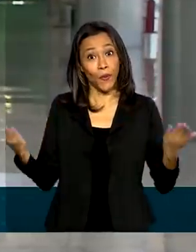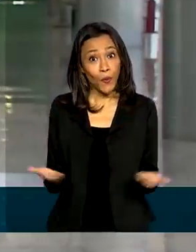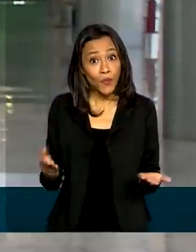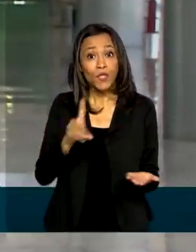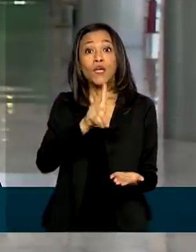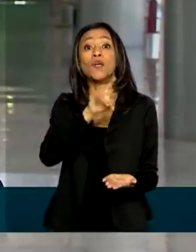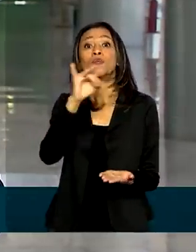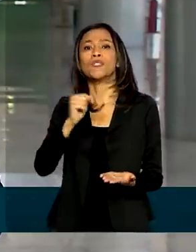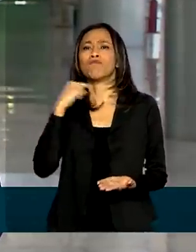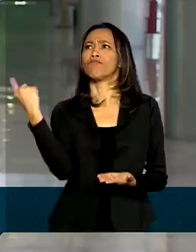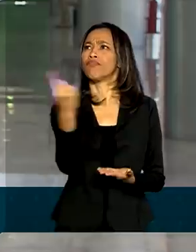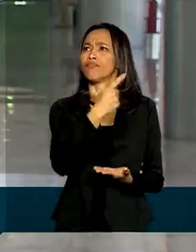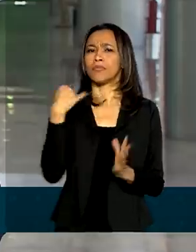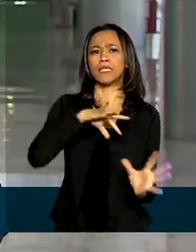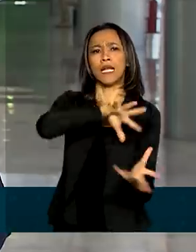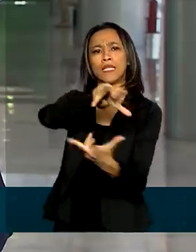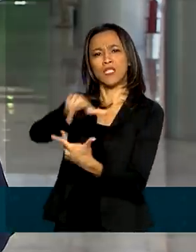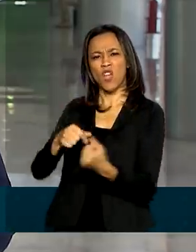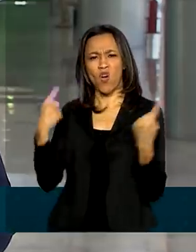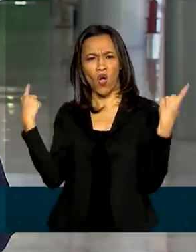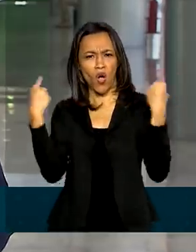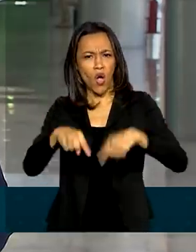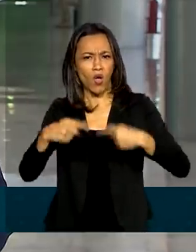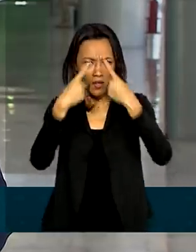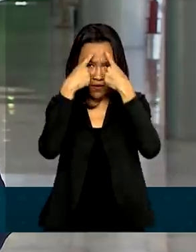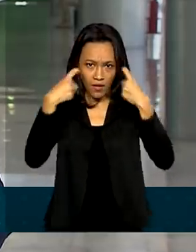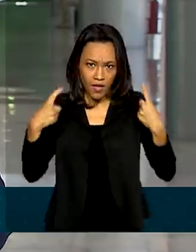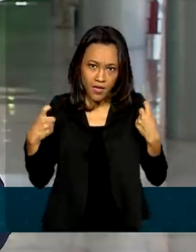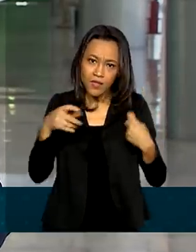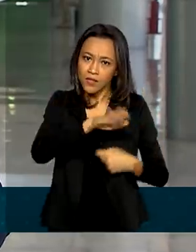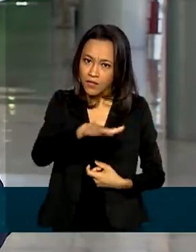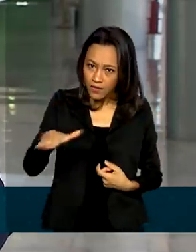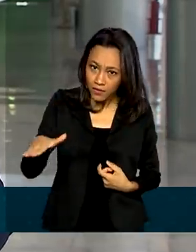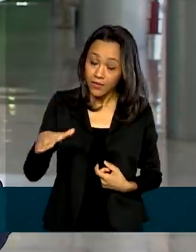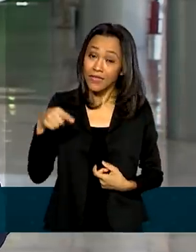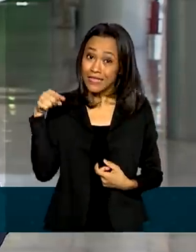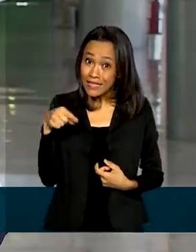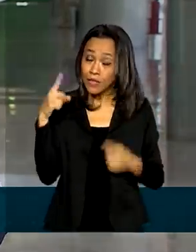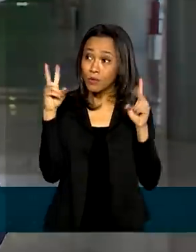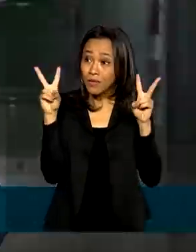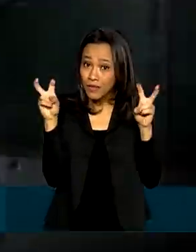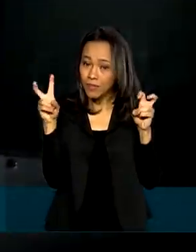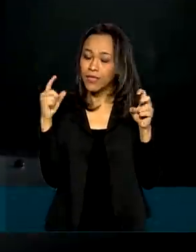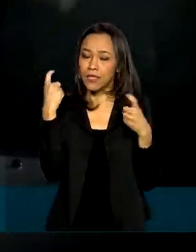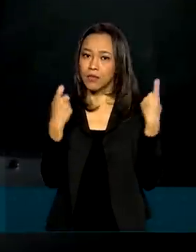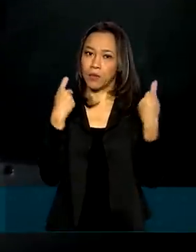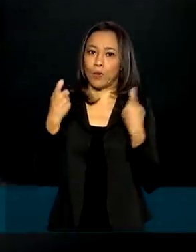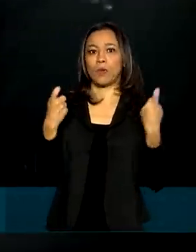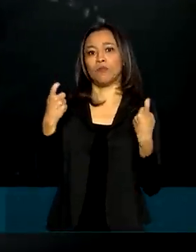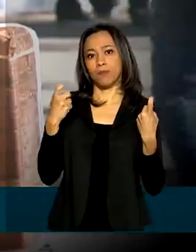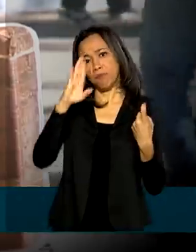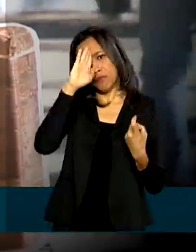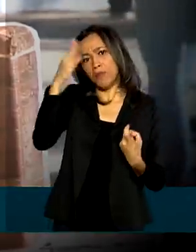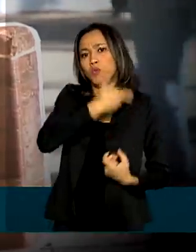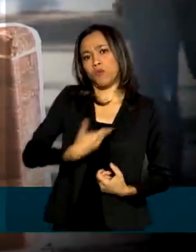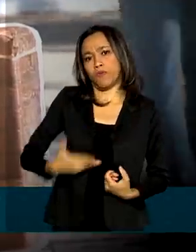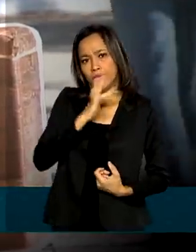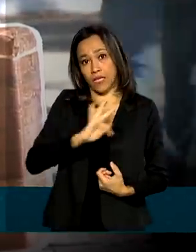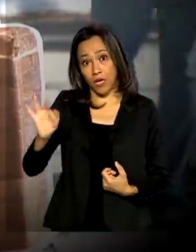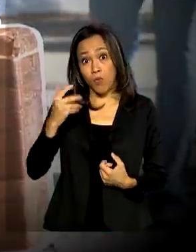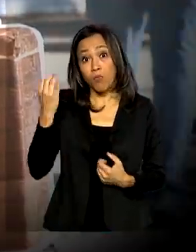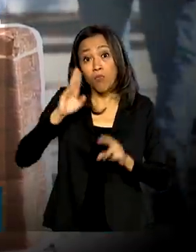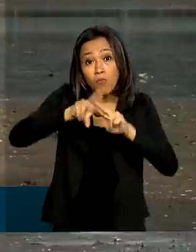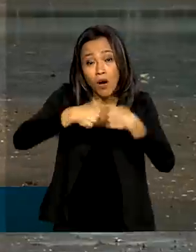dia internacional de combate à violência infantil. E esse é um tema que preocupa todos, inclusive o governo federal, inclusive por causa dos números.